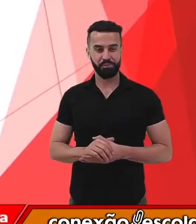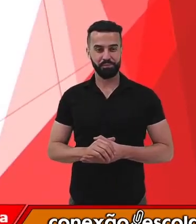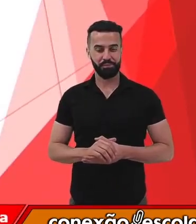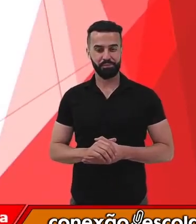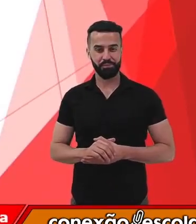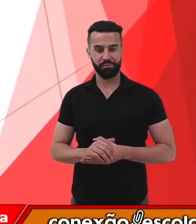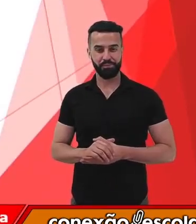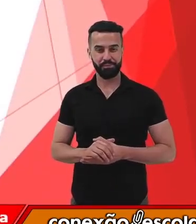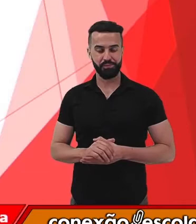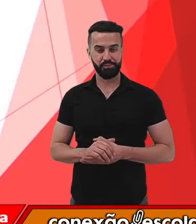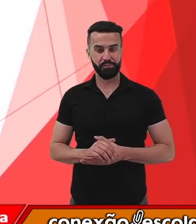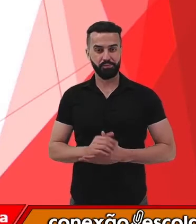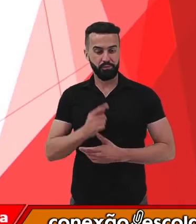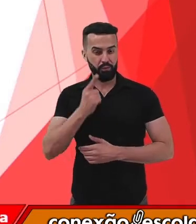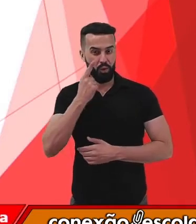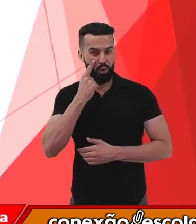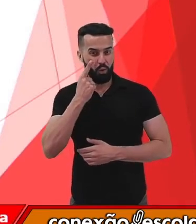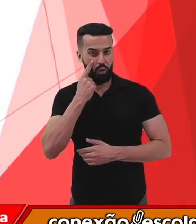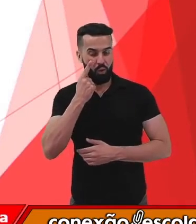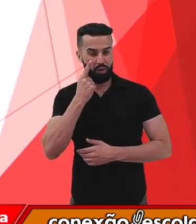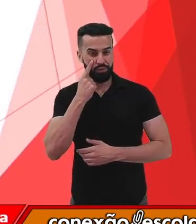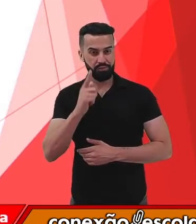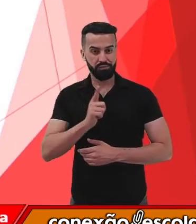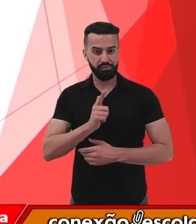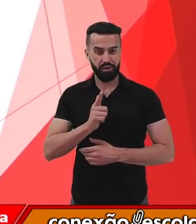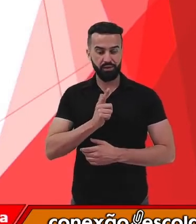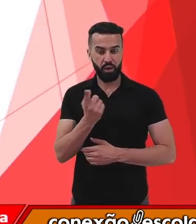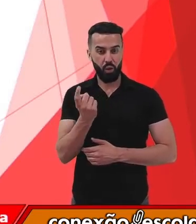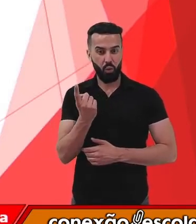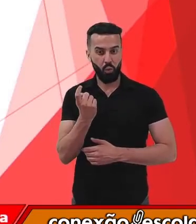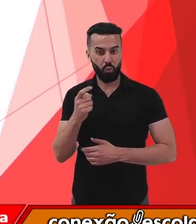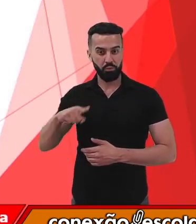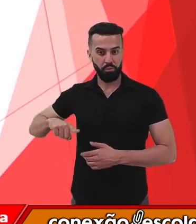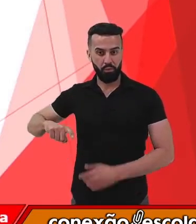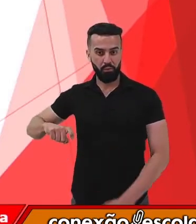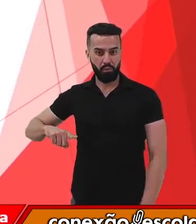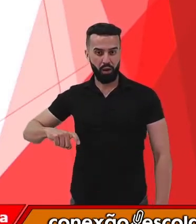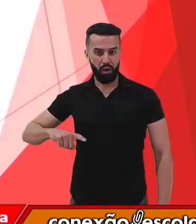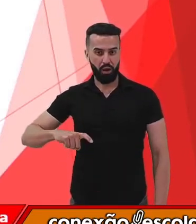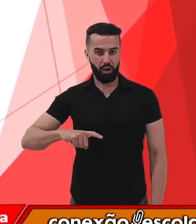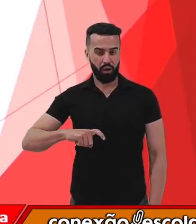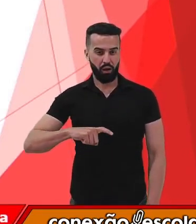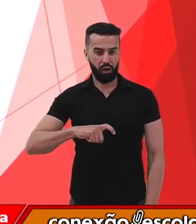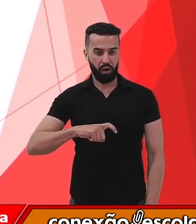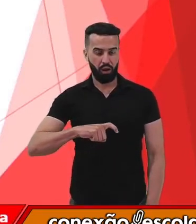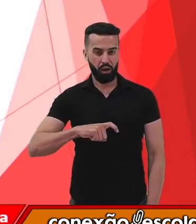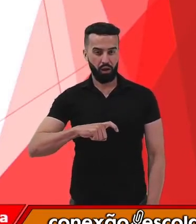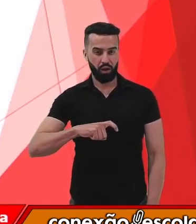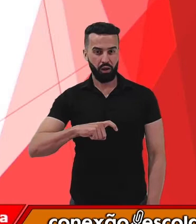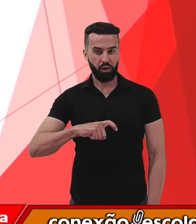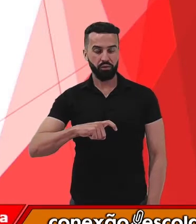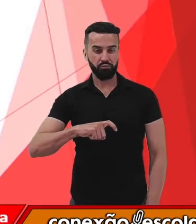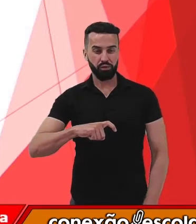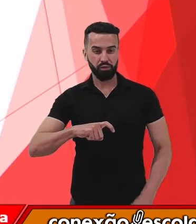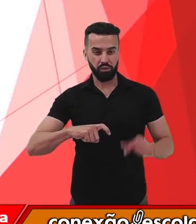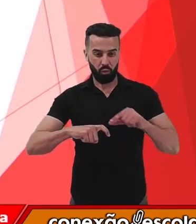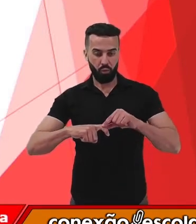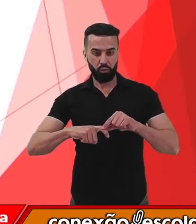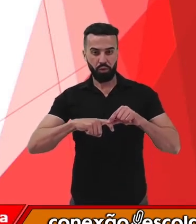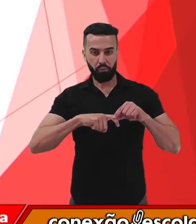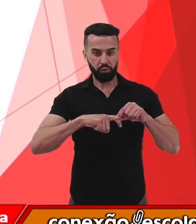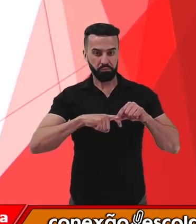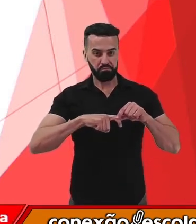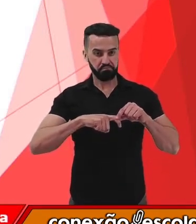Então, temos, inicialmente, esse indivíduo, que vai ser capturado pelo pesquisador,